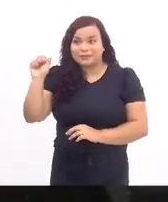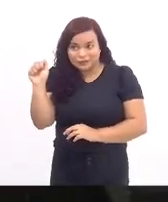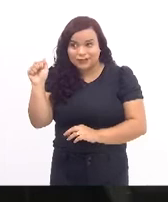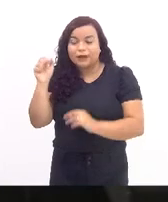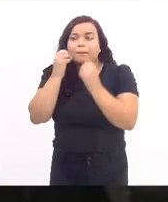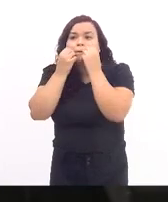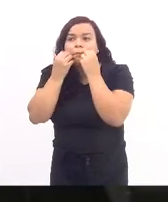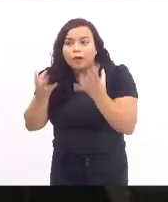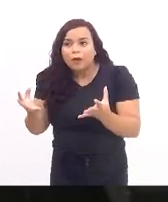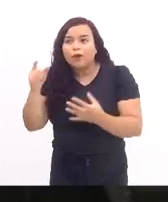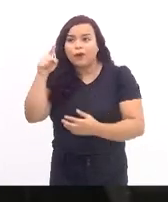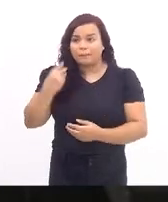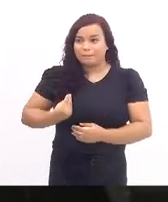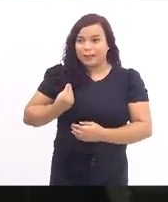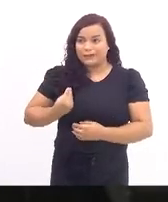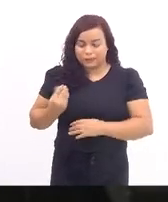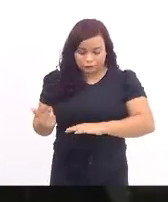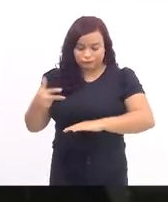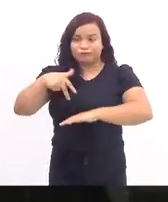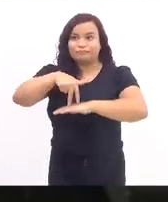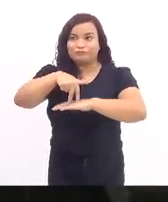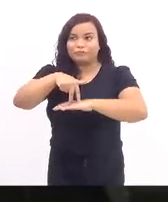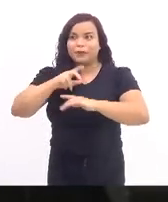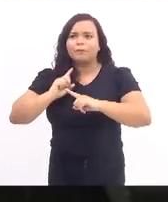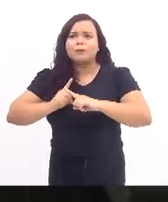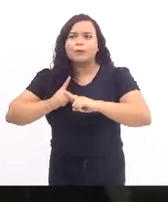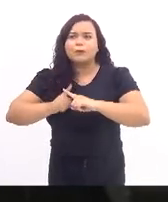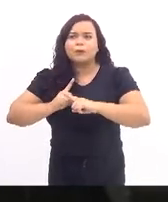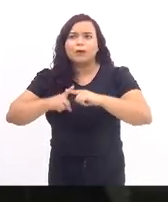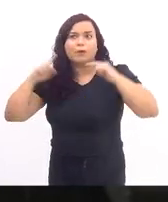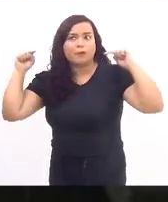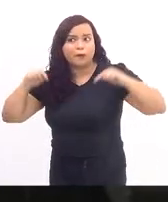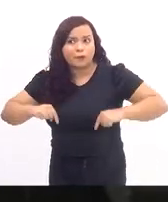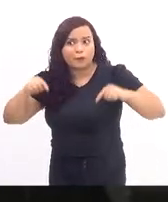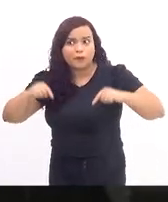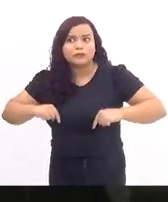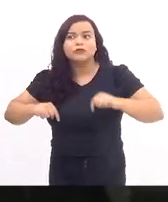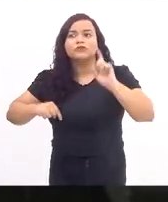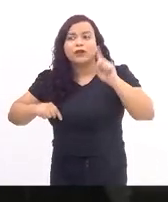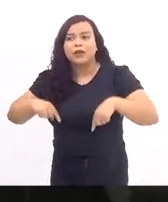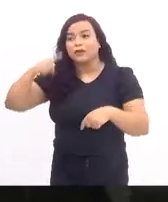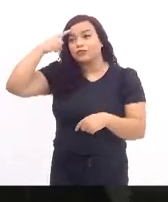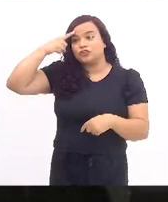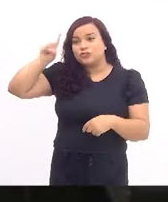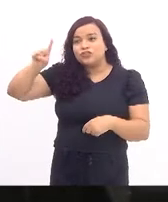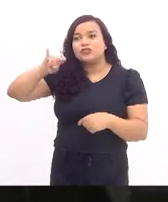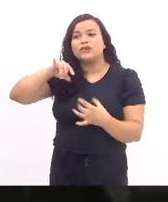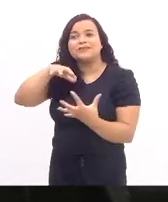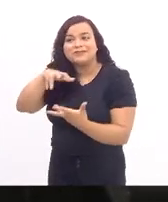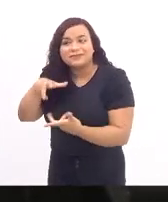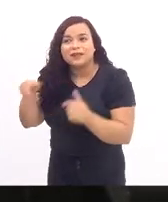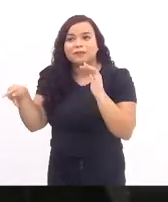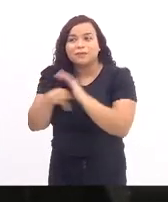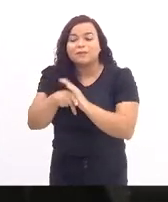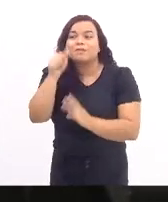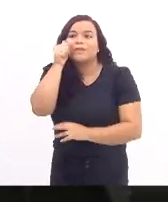presente, porque hoje é o Dia Internacional da Mulher.